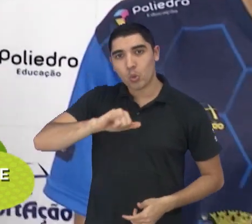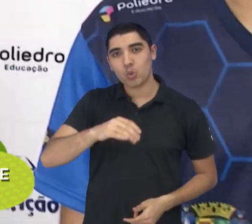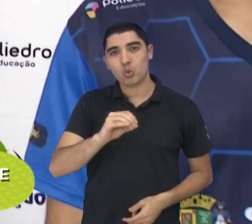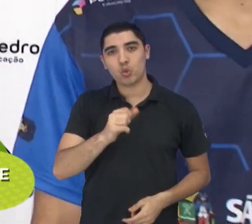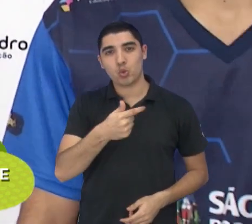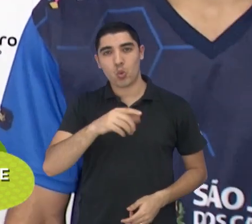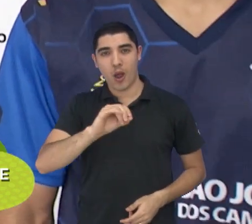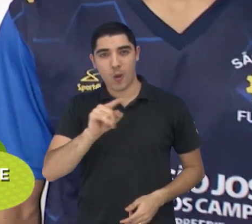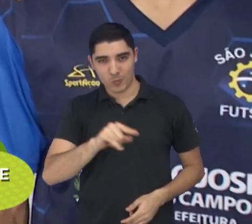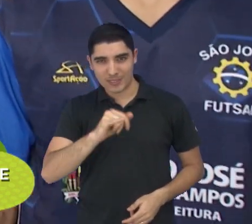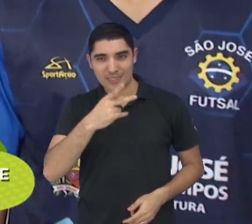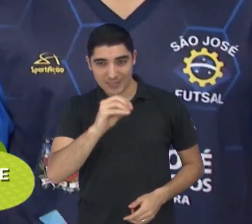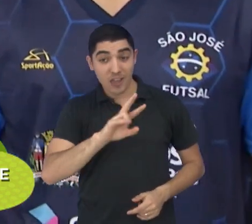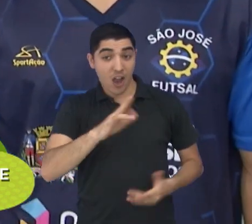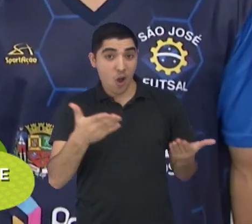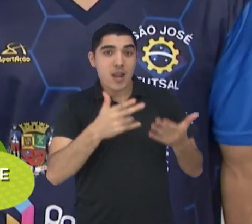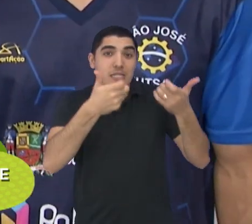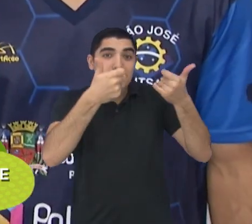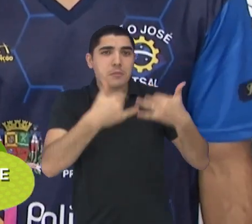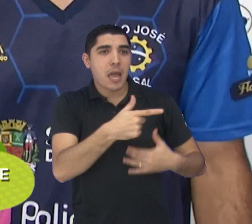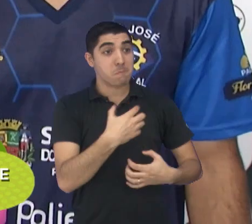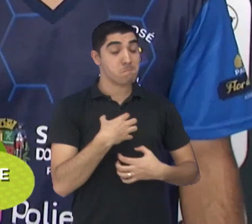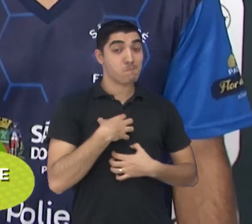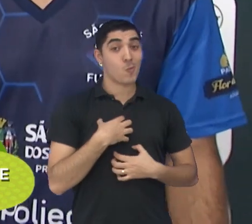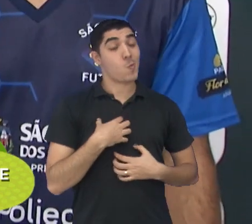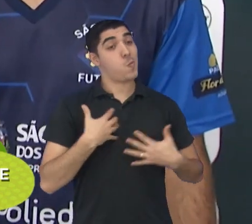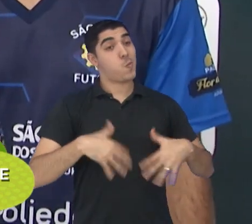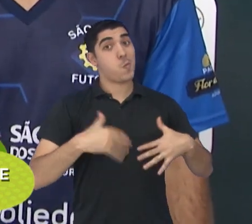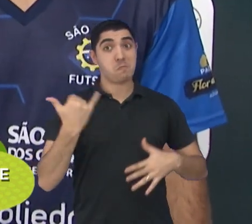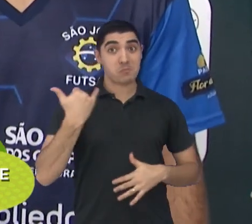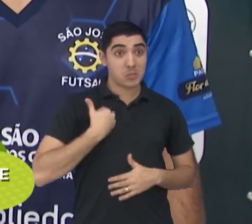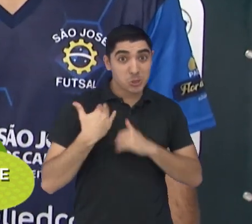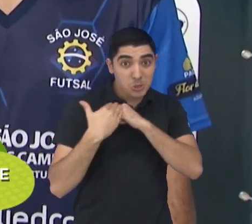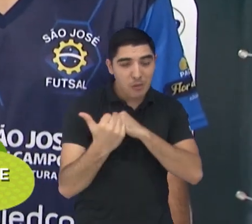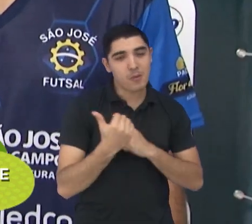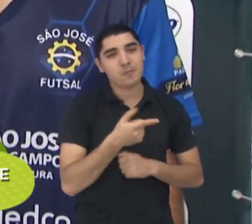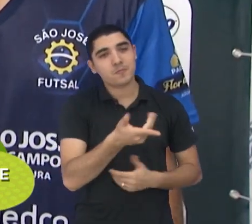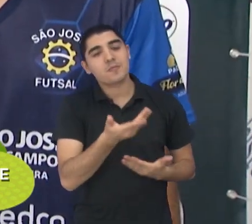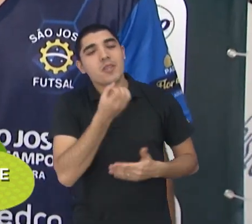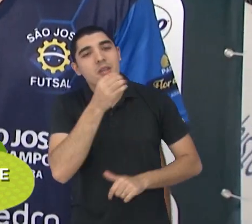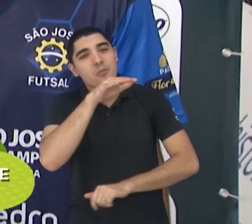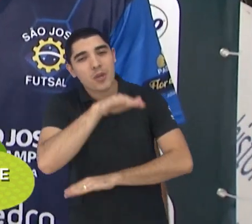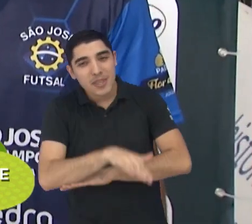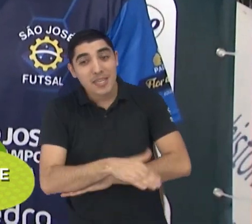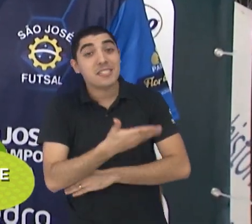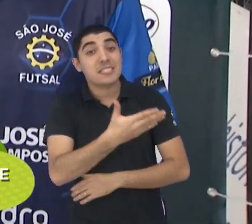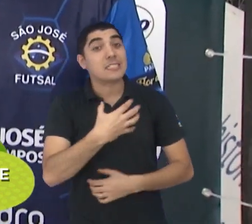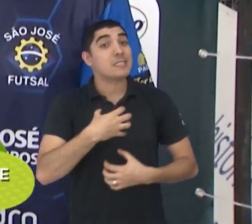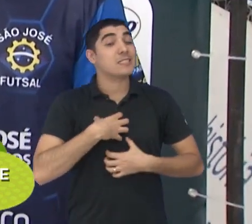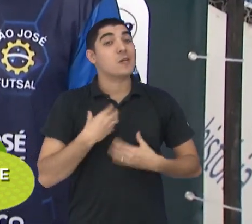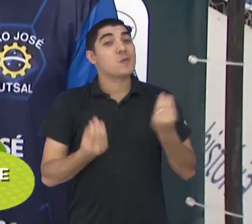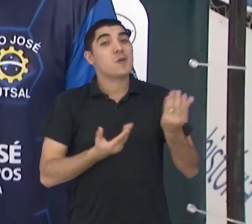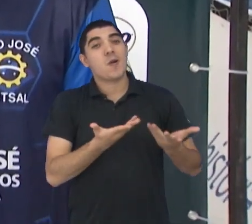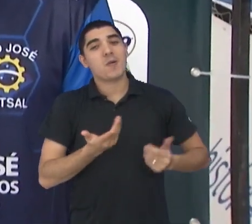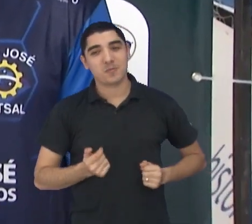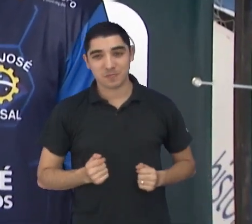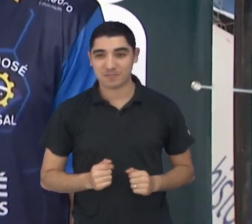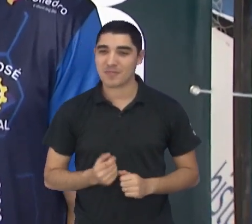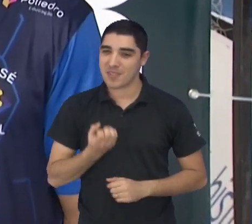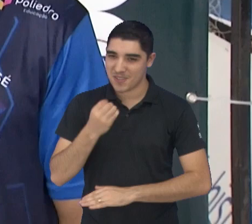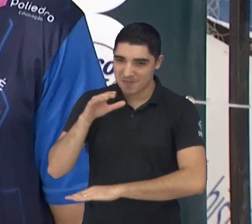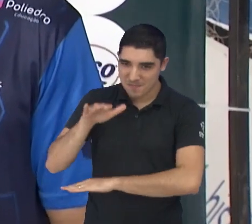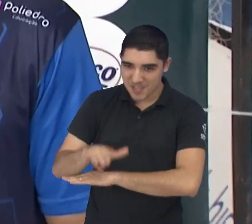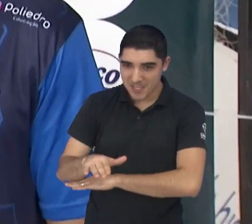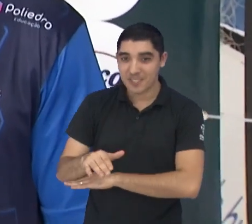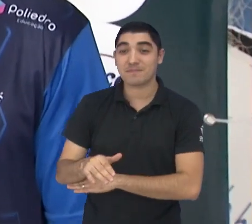como que foi essa expectativa de ter recebido a notícia, né? Uma boa tarde. E aí, como é que ficou o coração? Boa tarde.